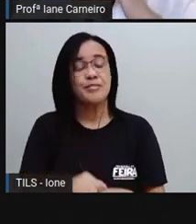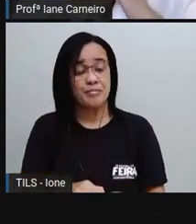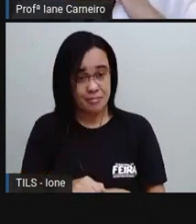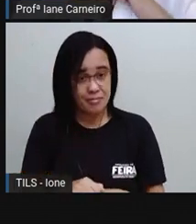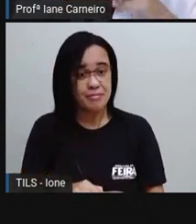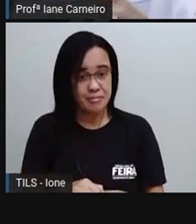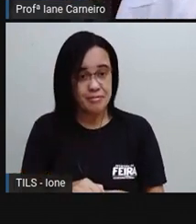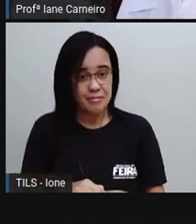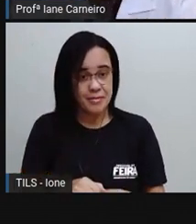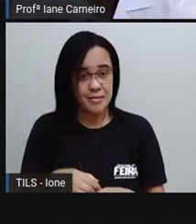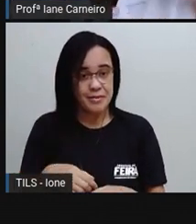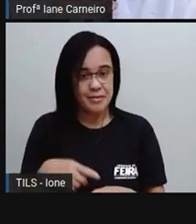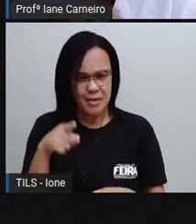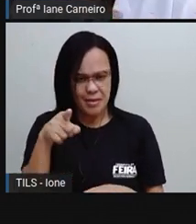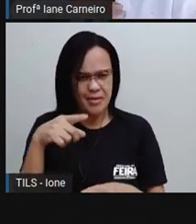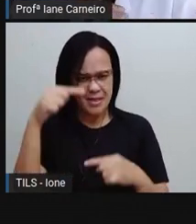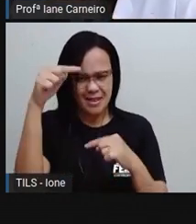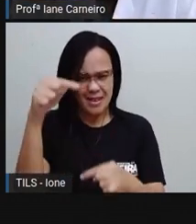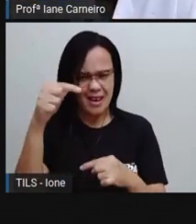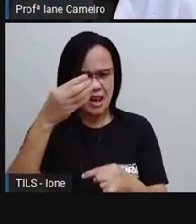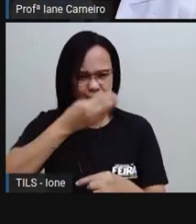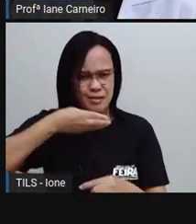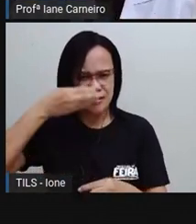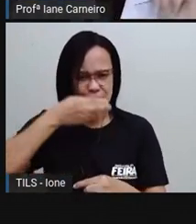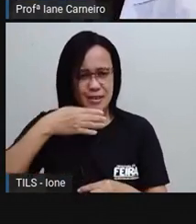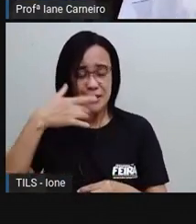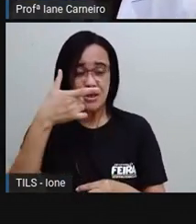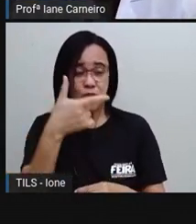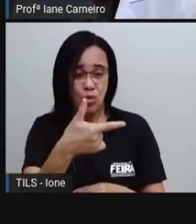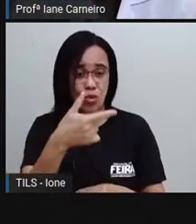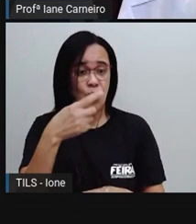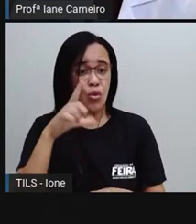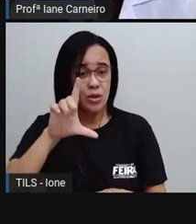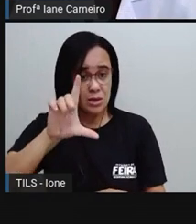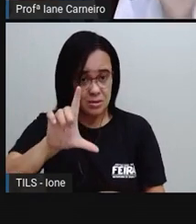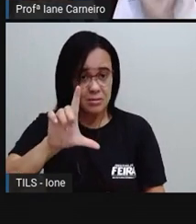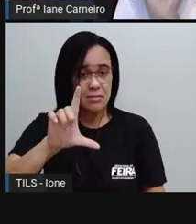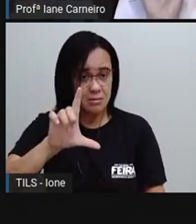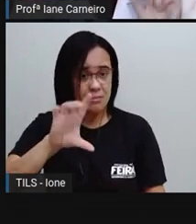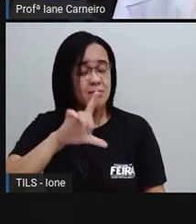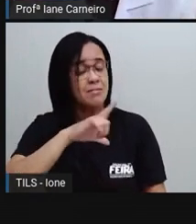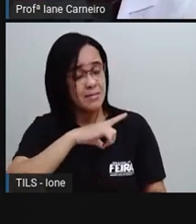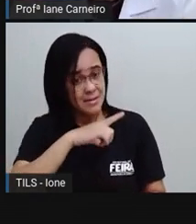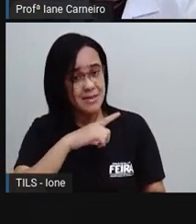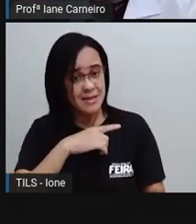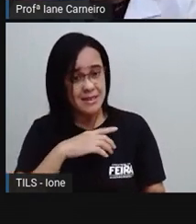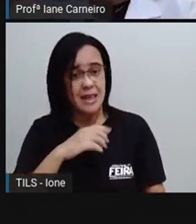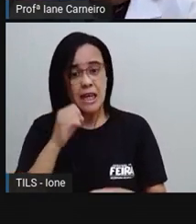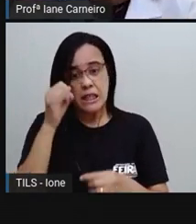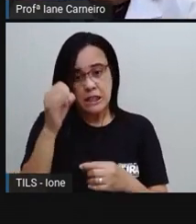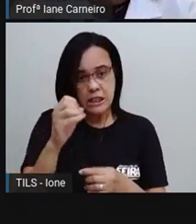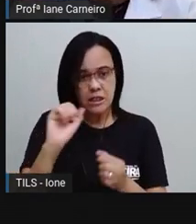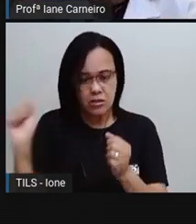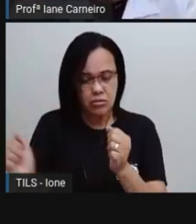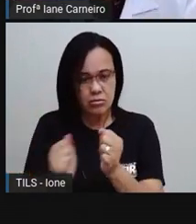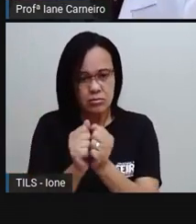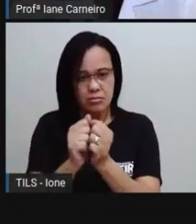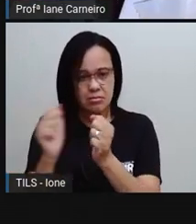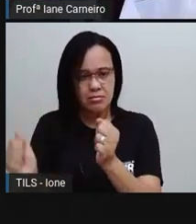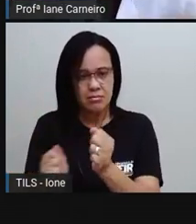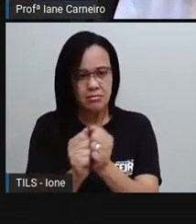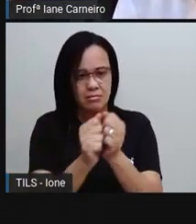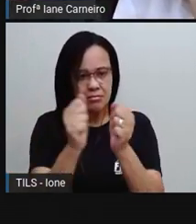refrigerante, de 2 litros? Pronto. É essa quantidade. Se você for juntando, ó, todos esses copinhos,